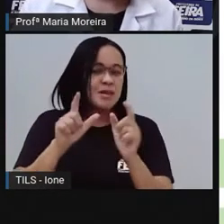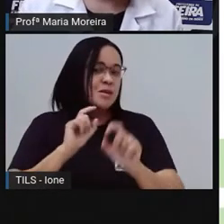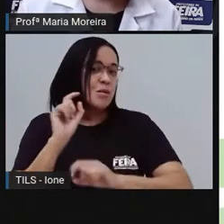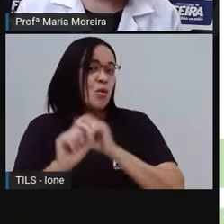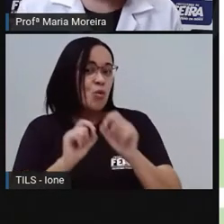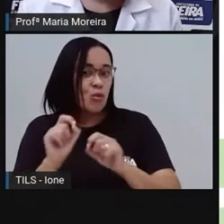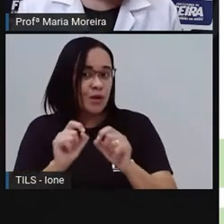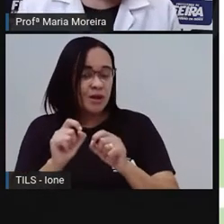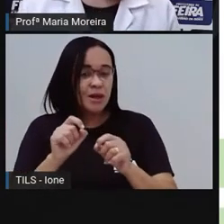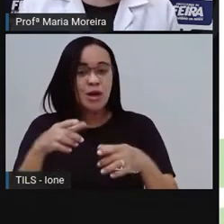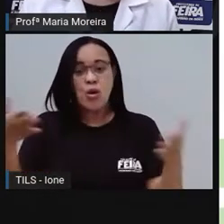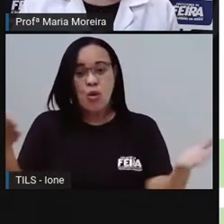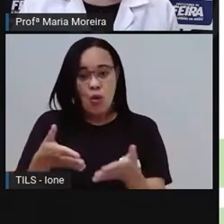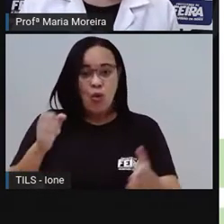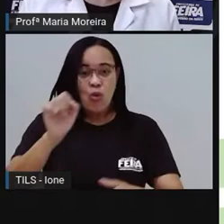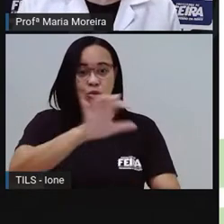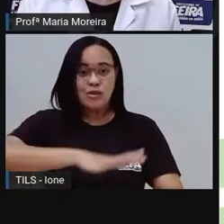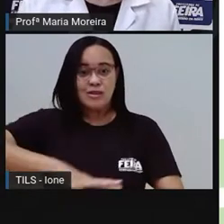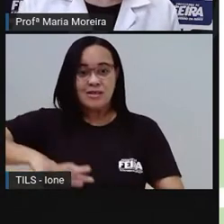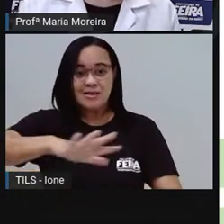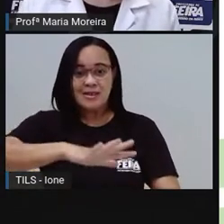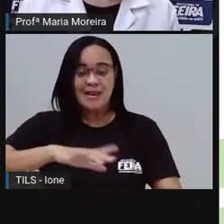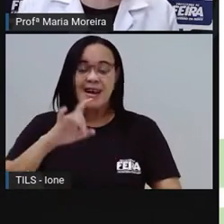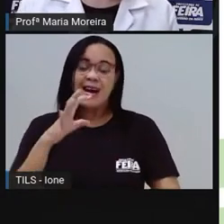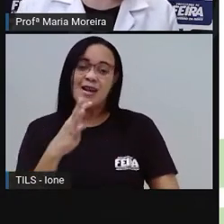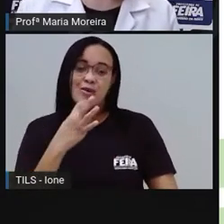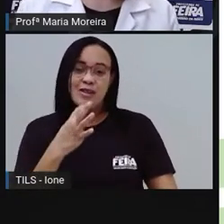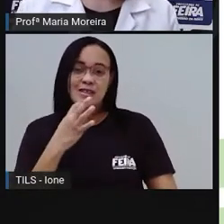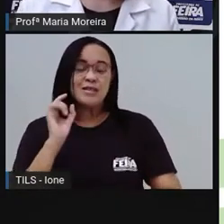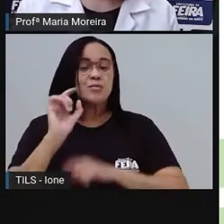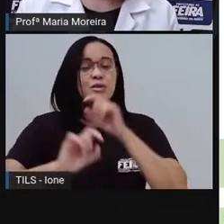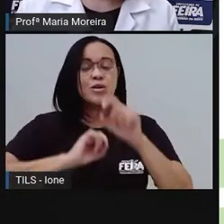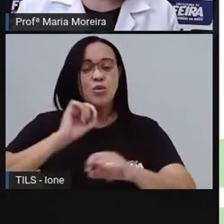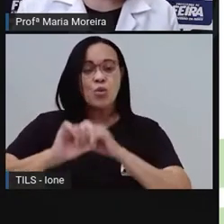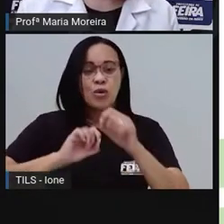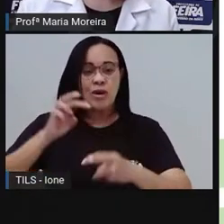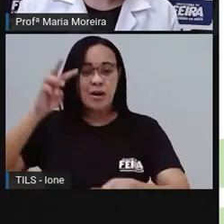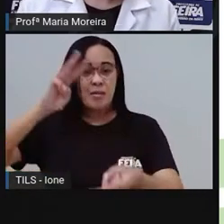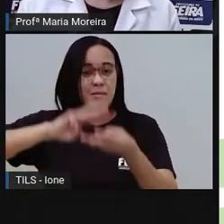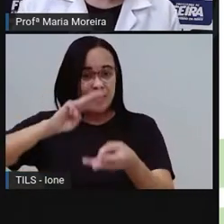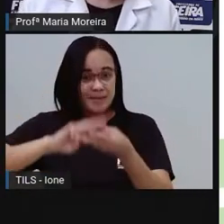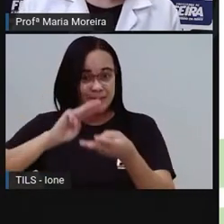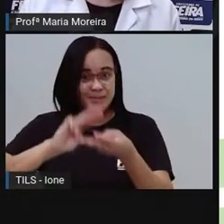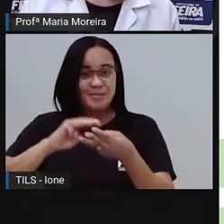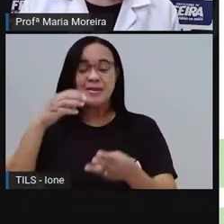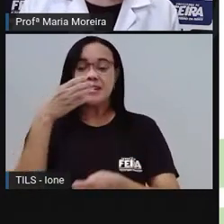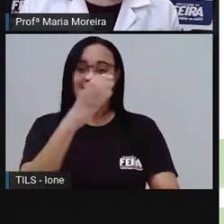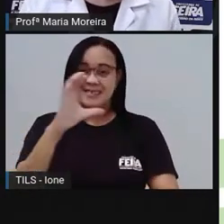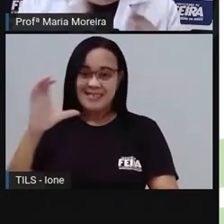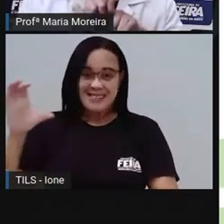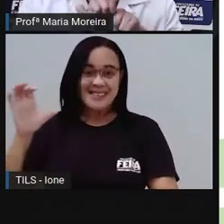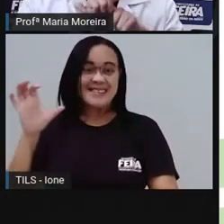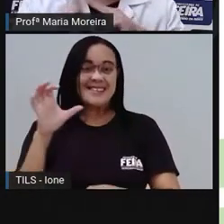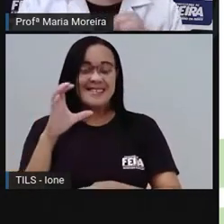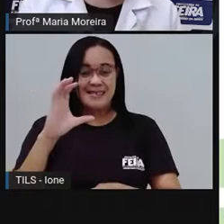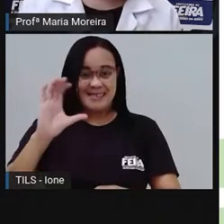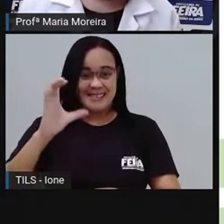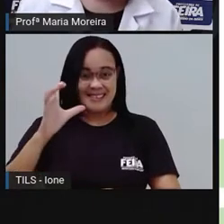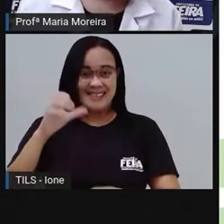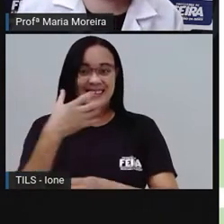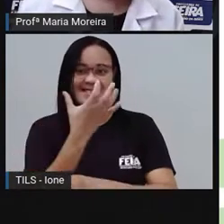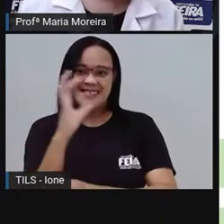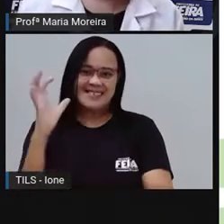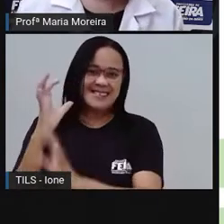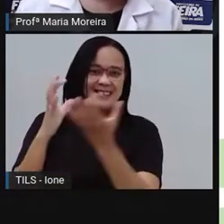área de conhecimento interdisciplinar é o quê? Matemática e ciências da natureza. Bom, Pró Maria, juntinho aqui